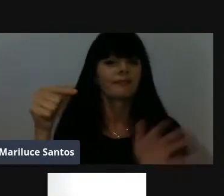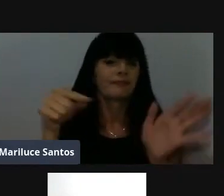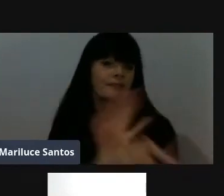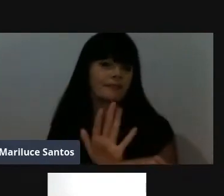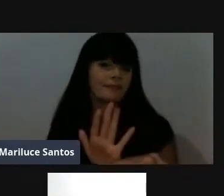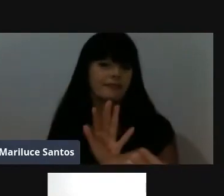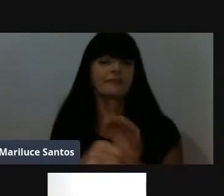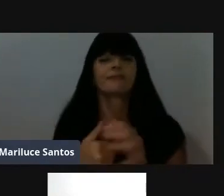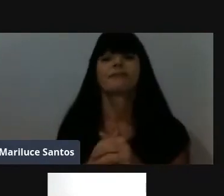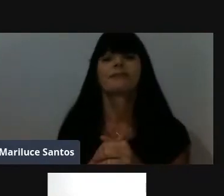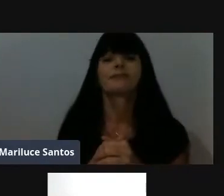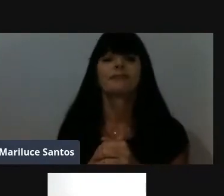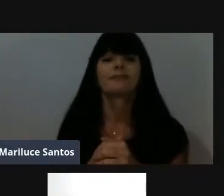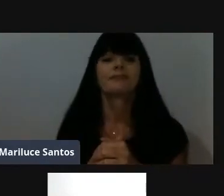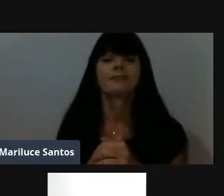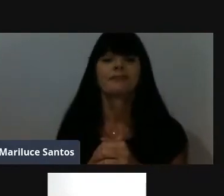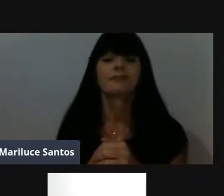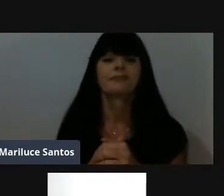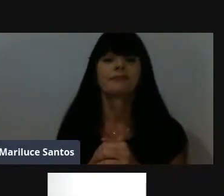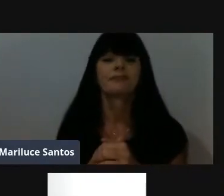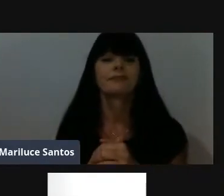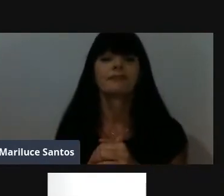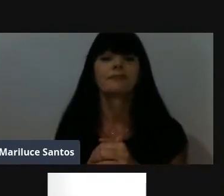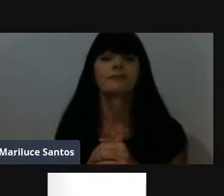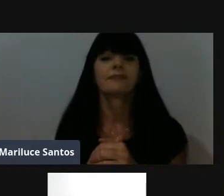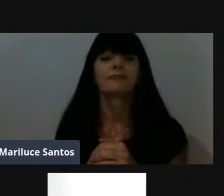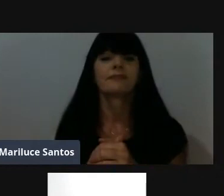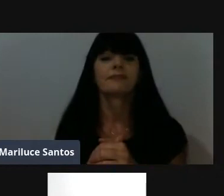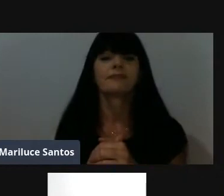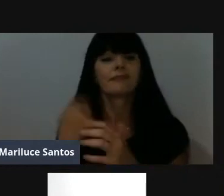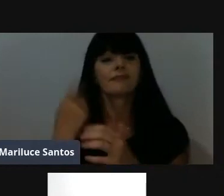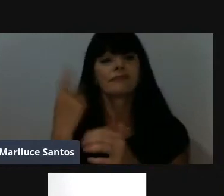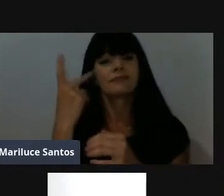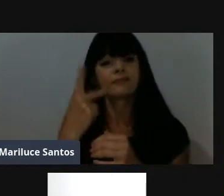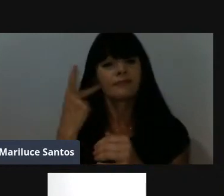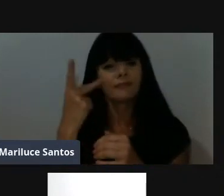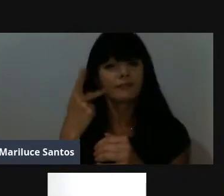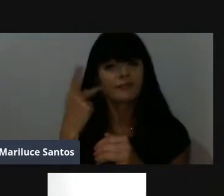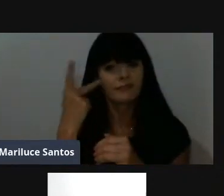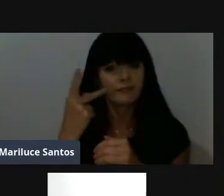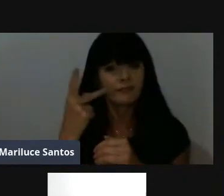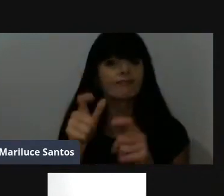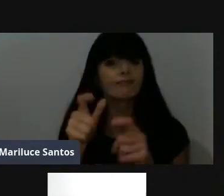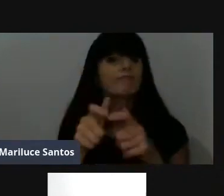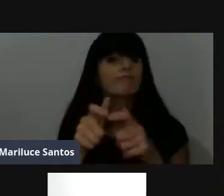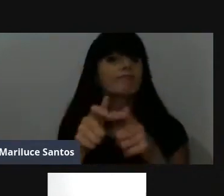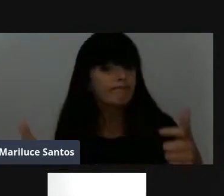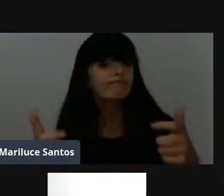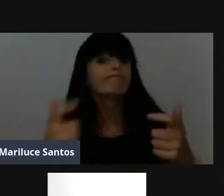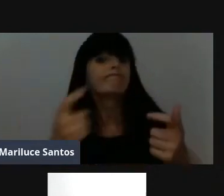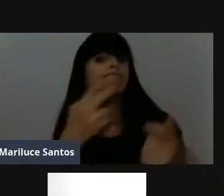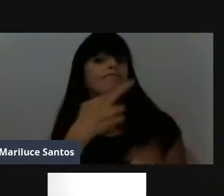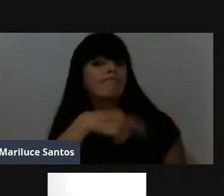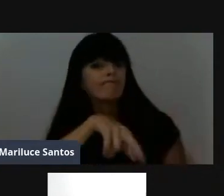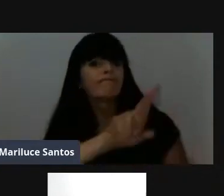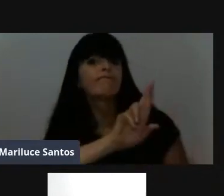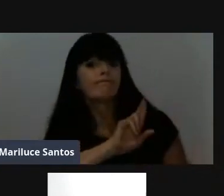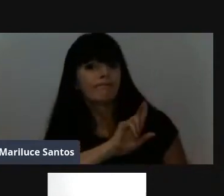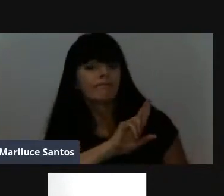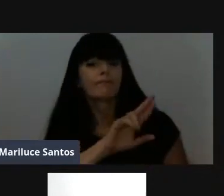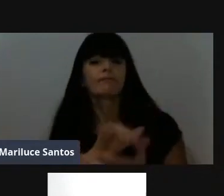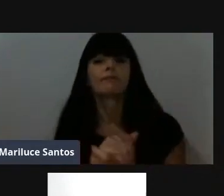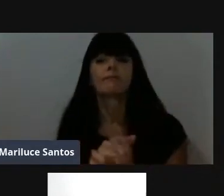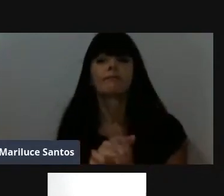pergunta para o Gleitinho. Gleitinho, ser vereador é uma tarefa de grande responsabilidade e parte de um processo de